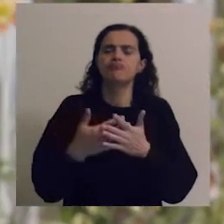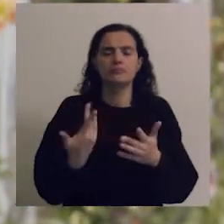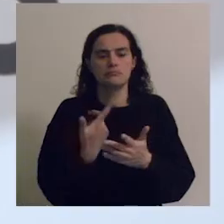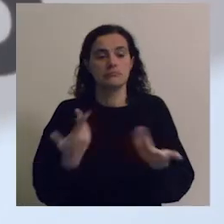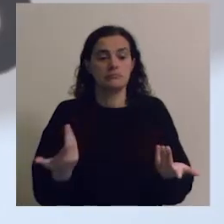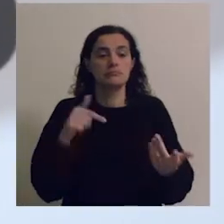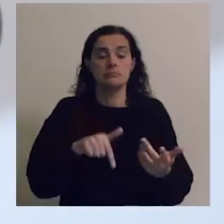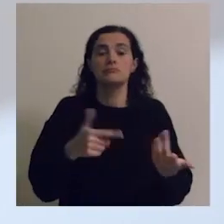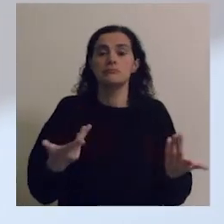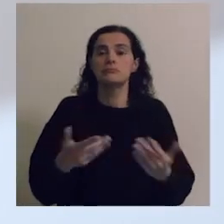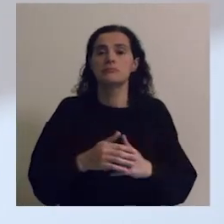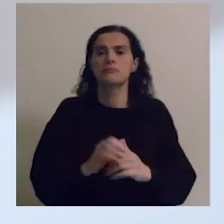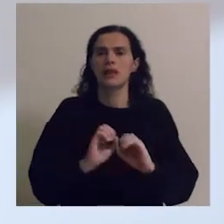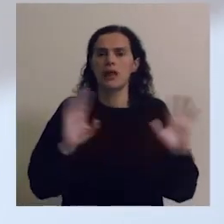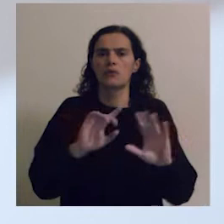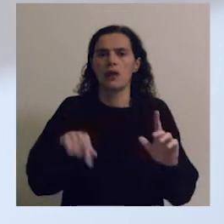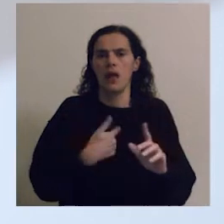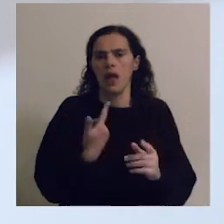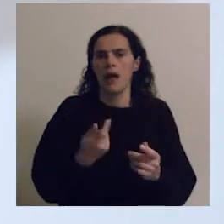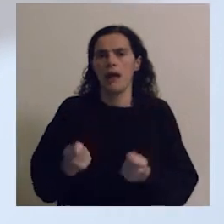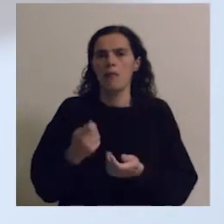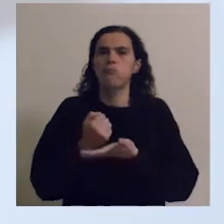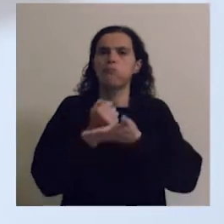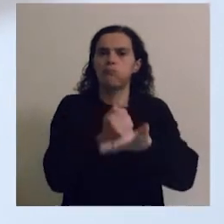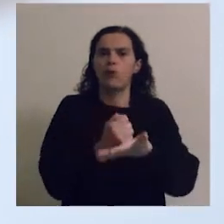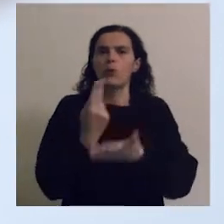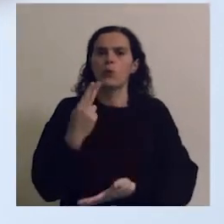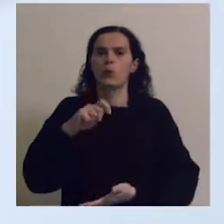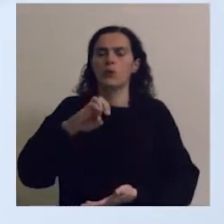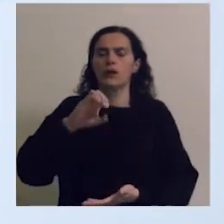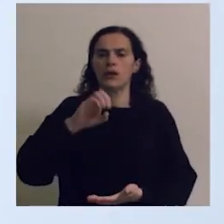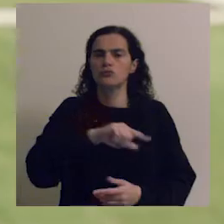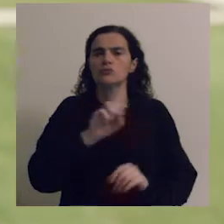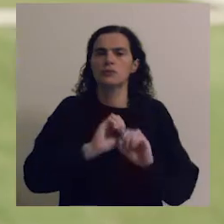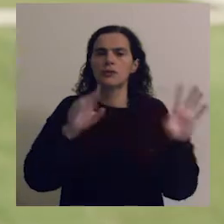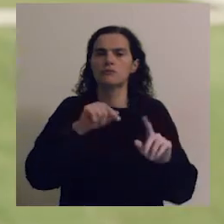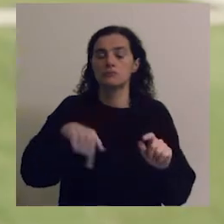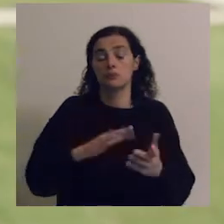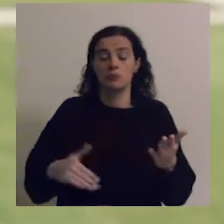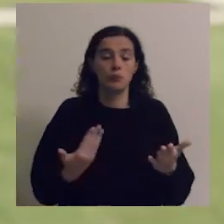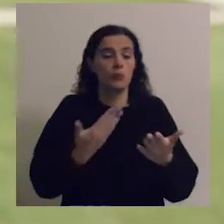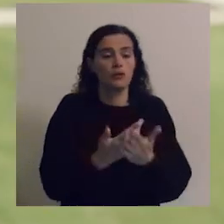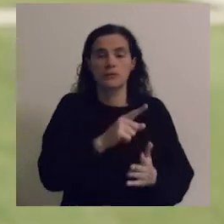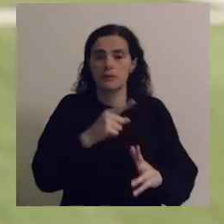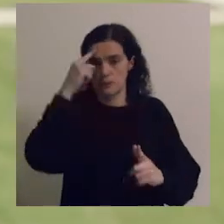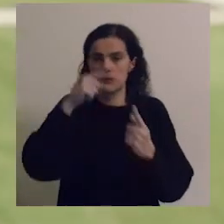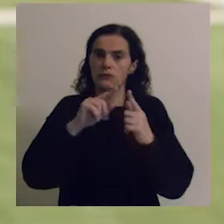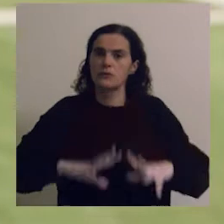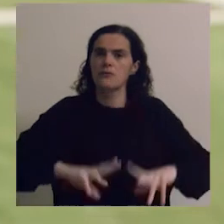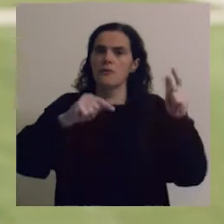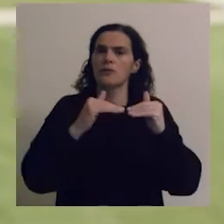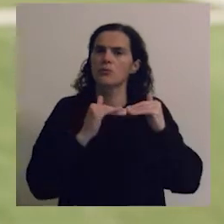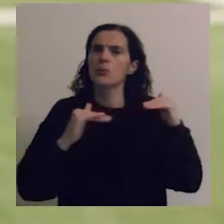designados, portanto, evidentemente são patrocinados pela Unesco e, portanto, configuram uma proposta de